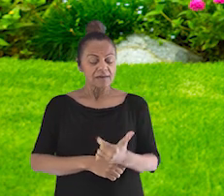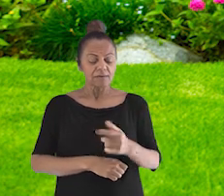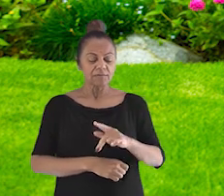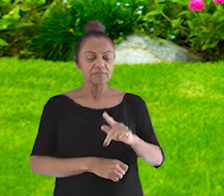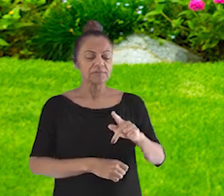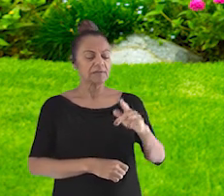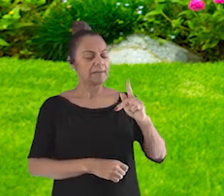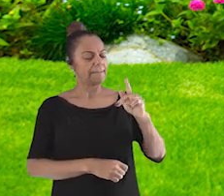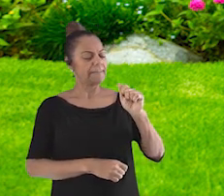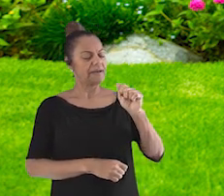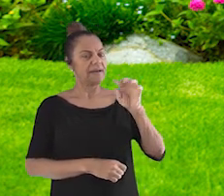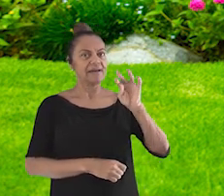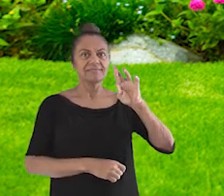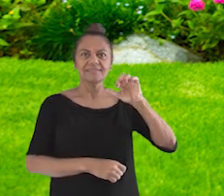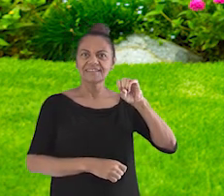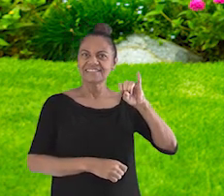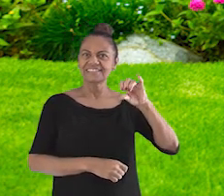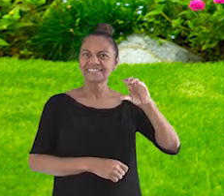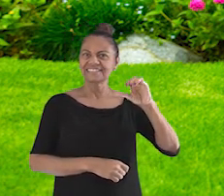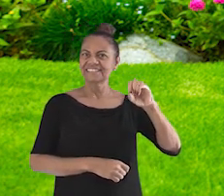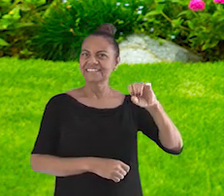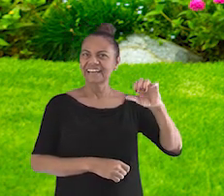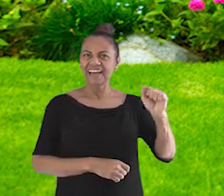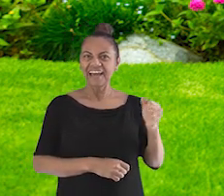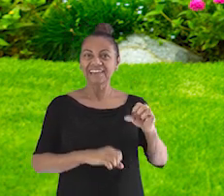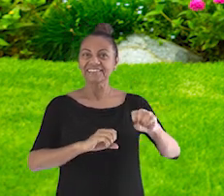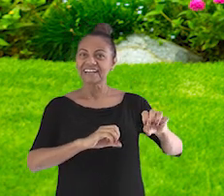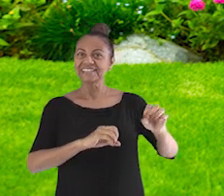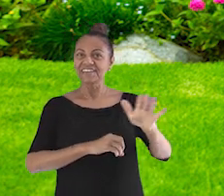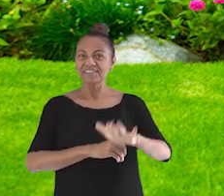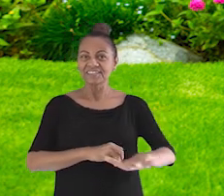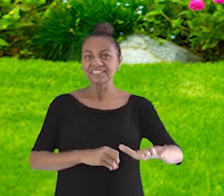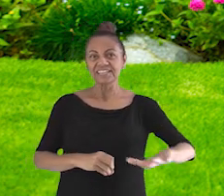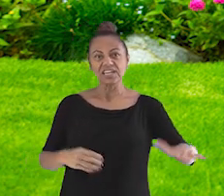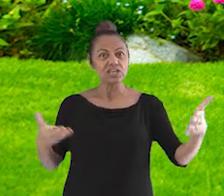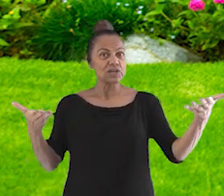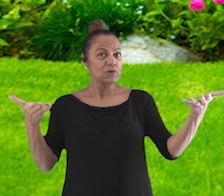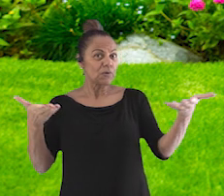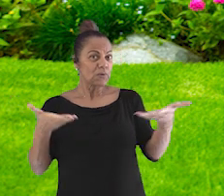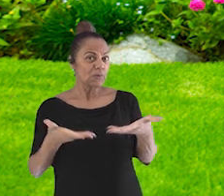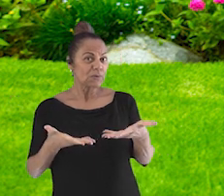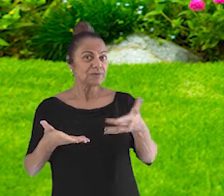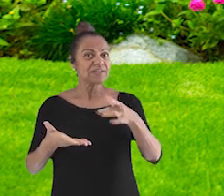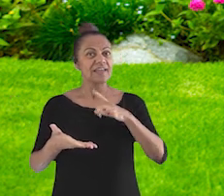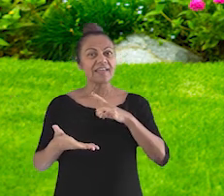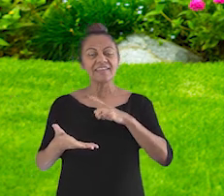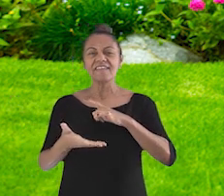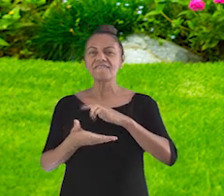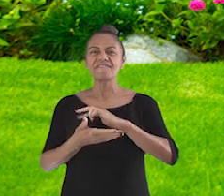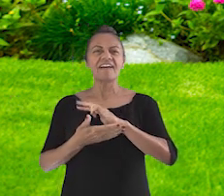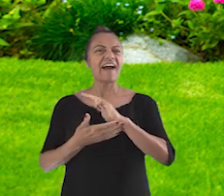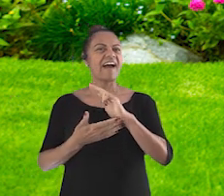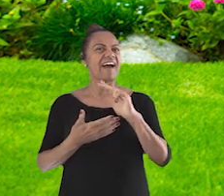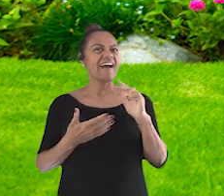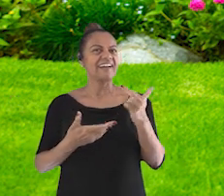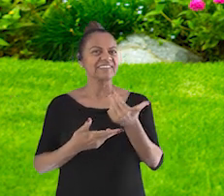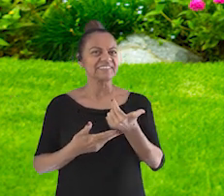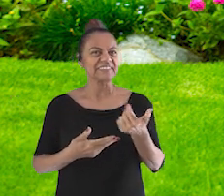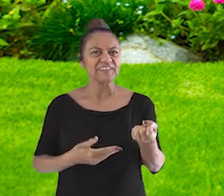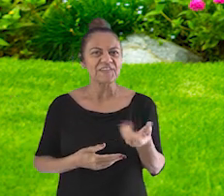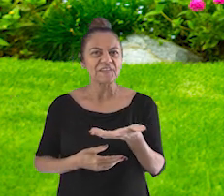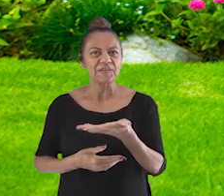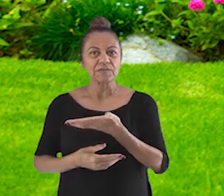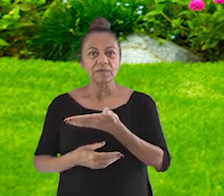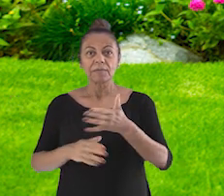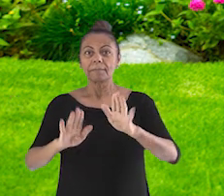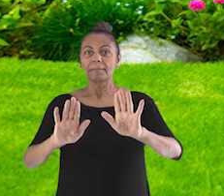a professora Patrícia, da Educação Infantil, e nosso encontro hoje está cheio de novidades. Mas antes de começarmos, não